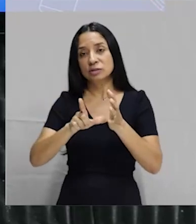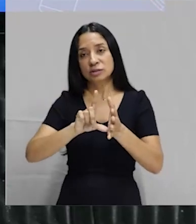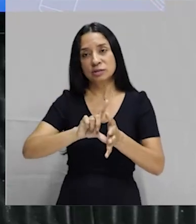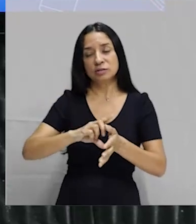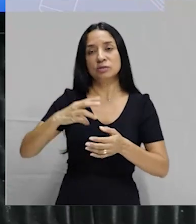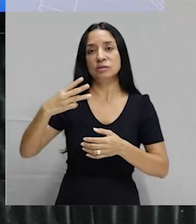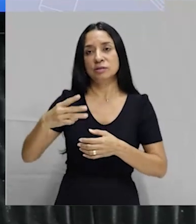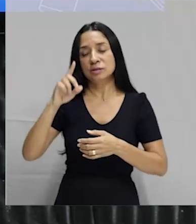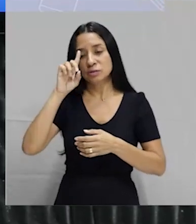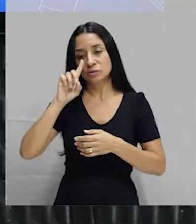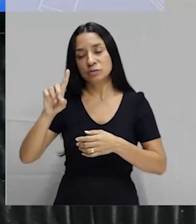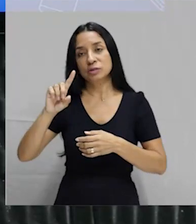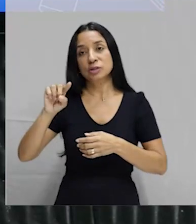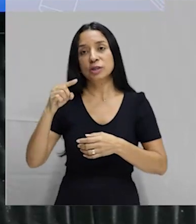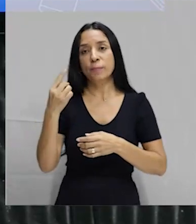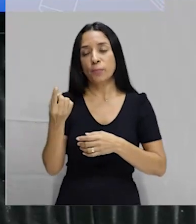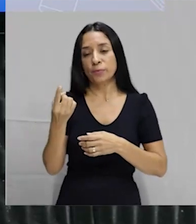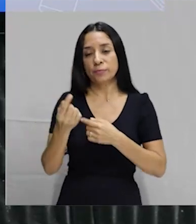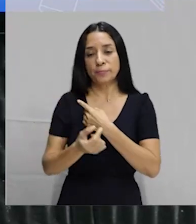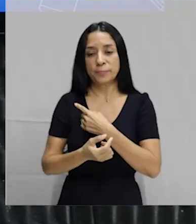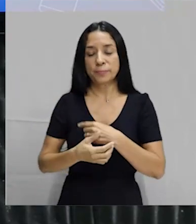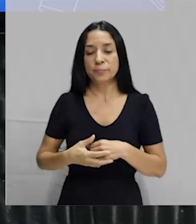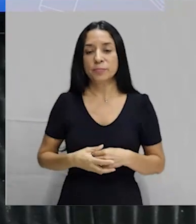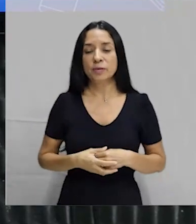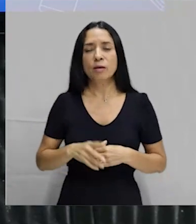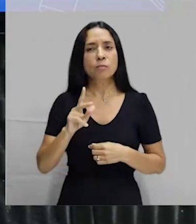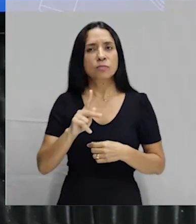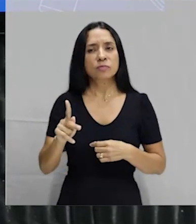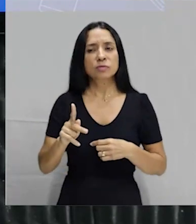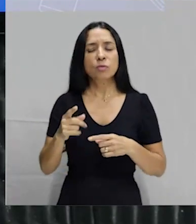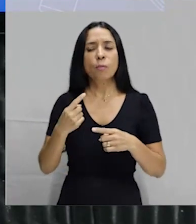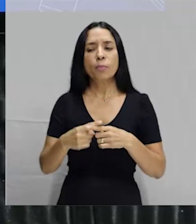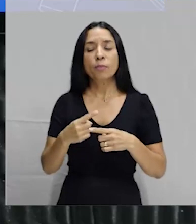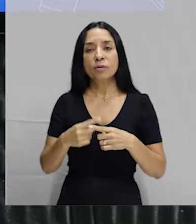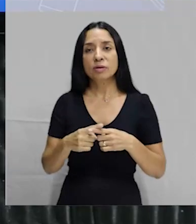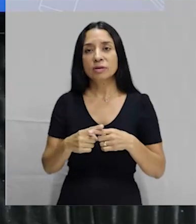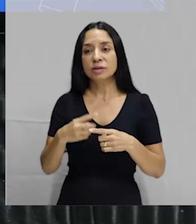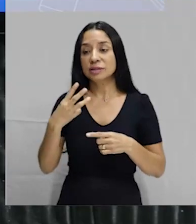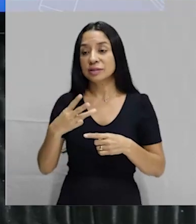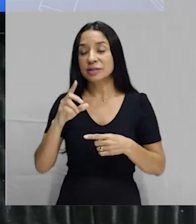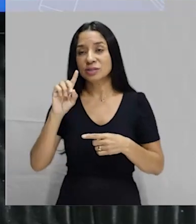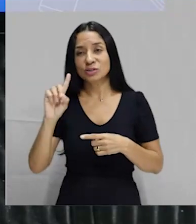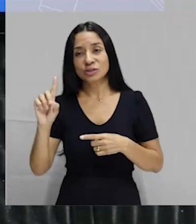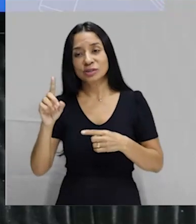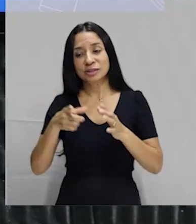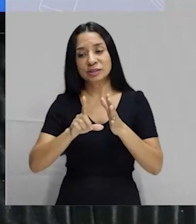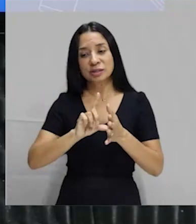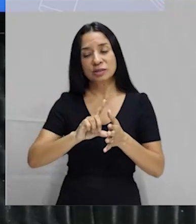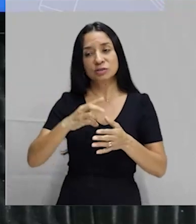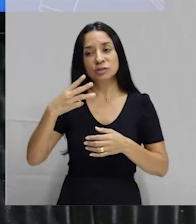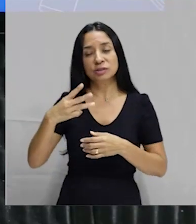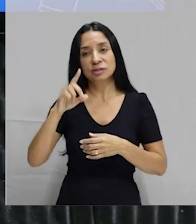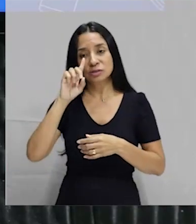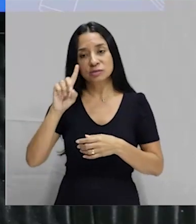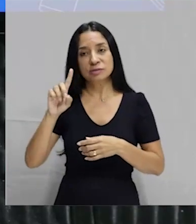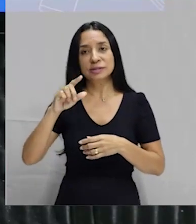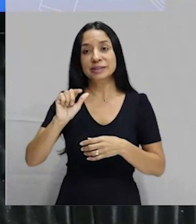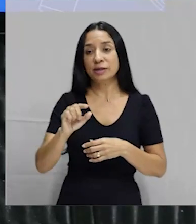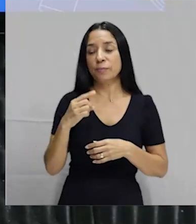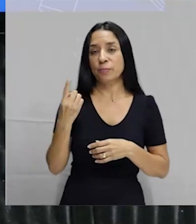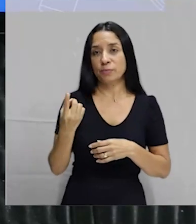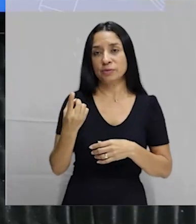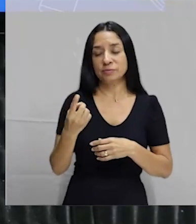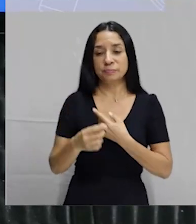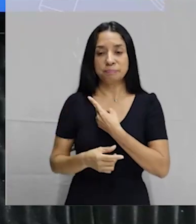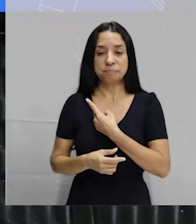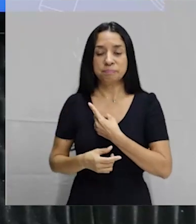do 14º dia. Mas, professor, por que 3 dias antes e 3 dias depois? Geralmente, aceita-se 3